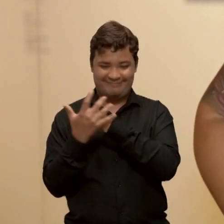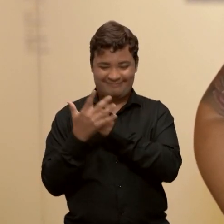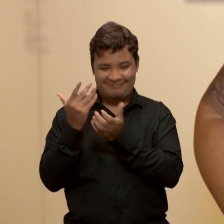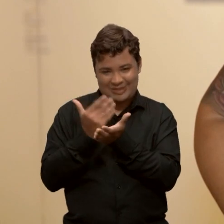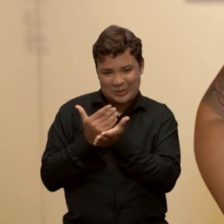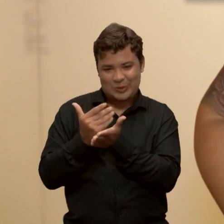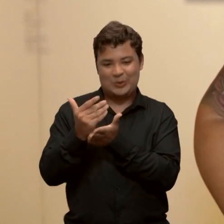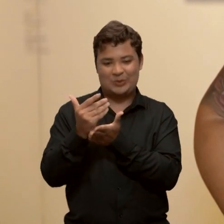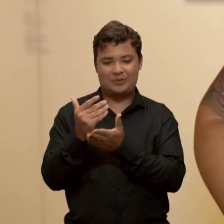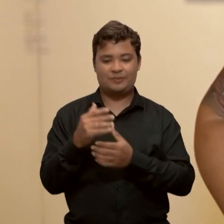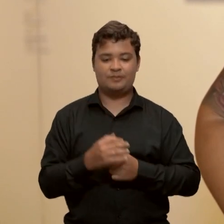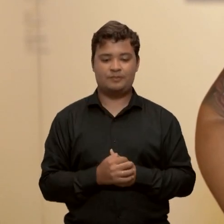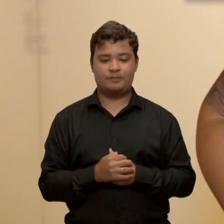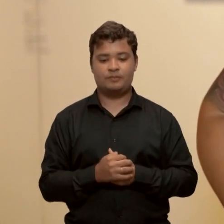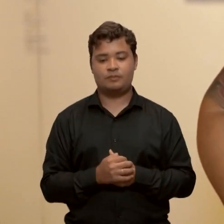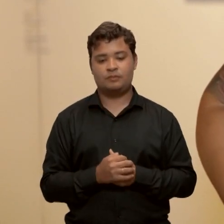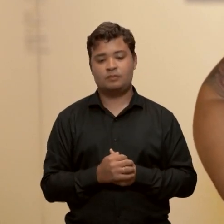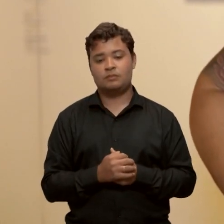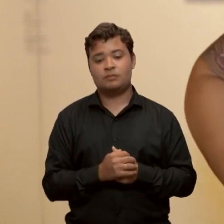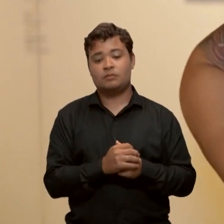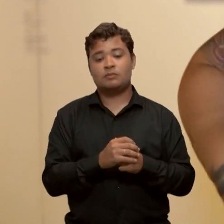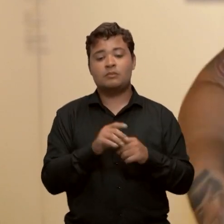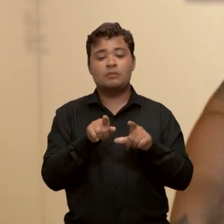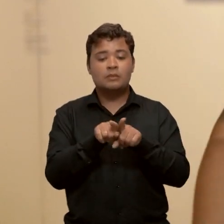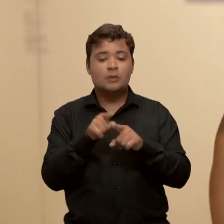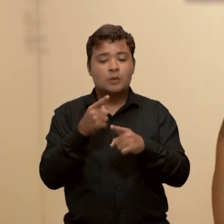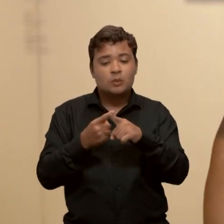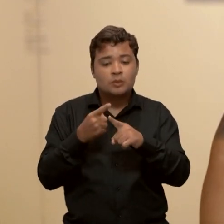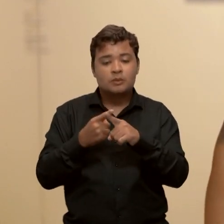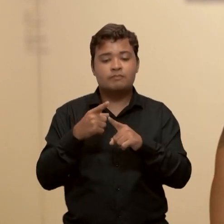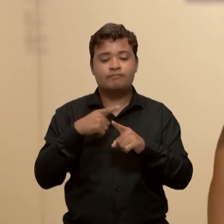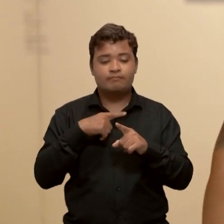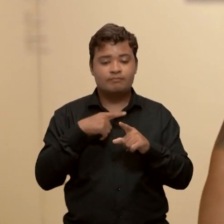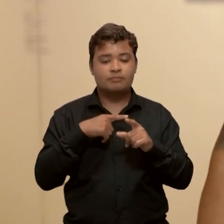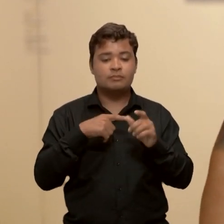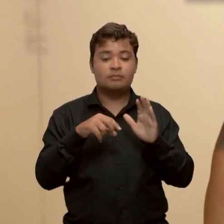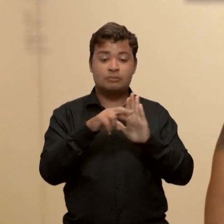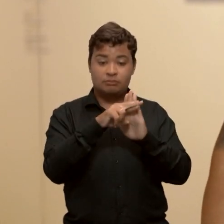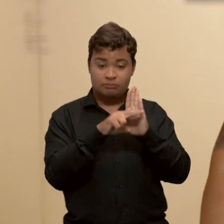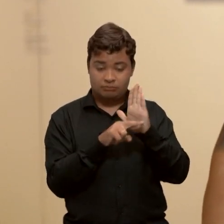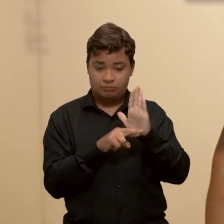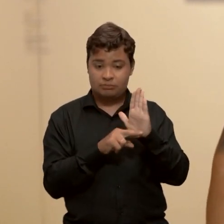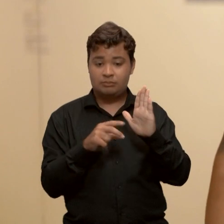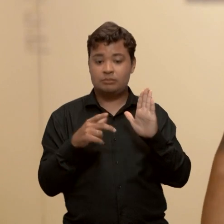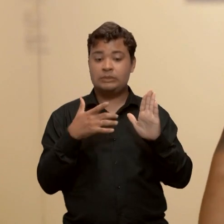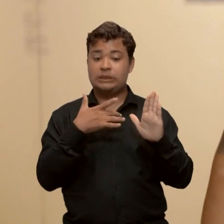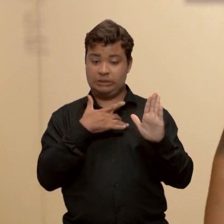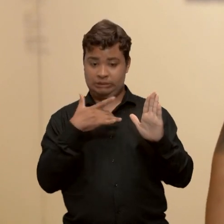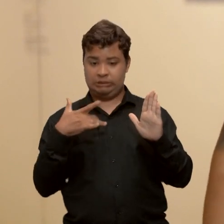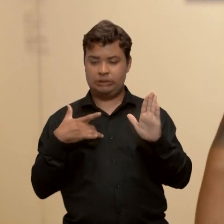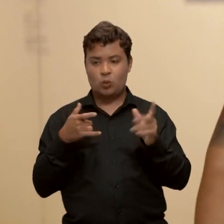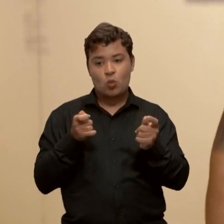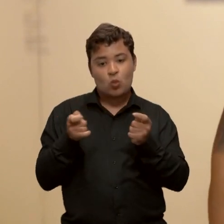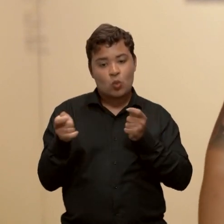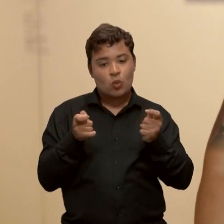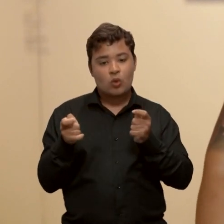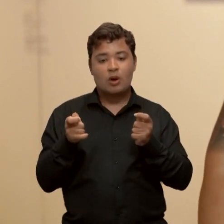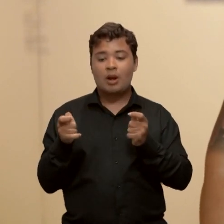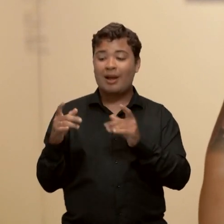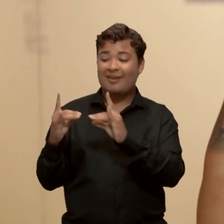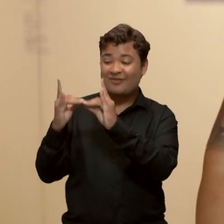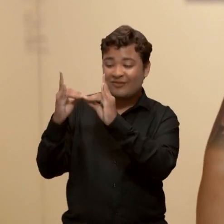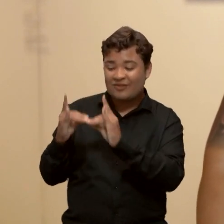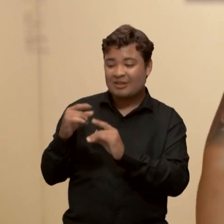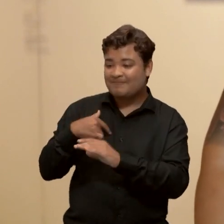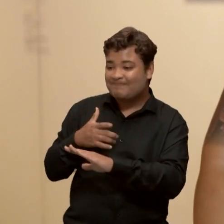E com o fato de que, por conta das medidas sanitárias, eu não pude ir no velório e no enterro